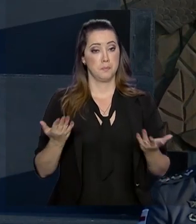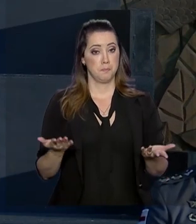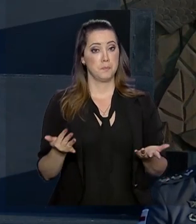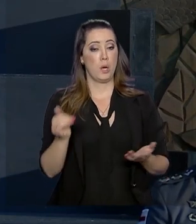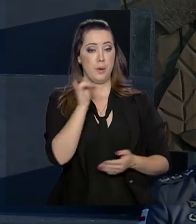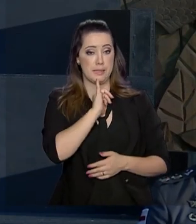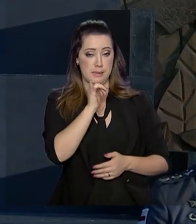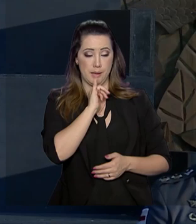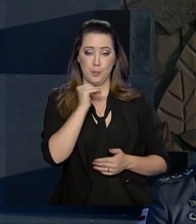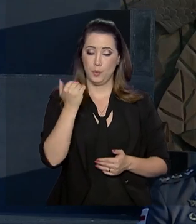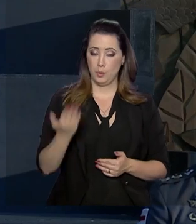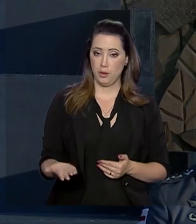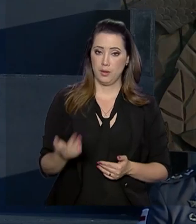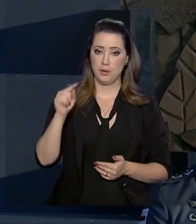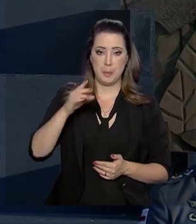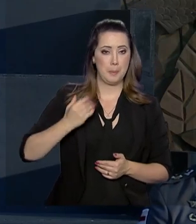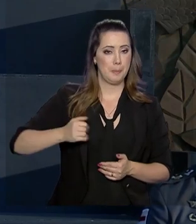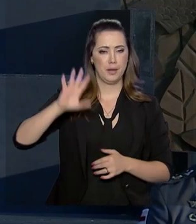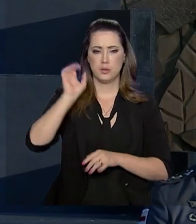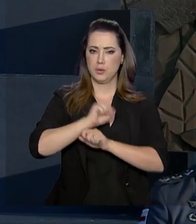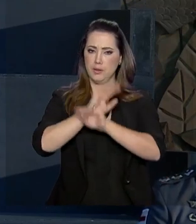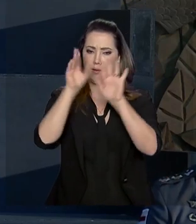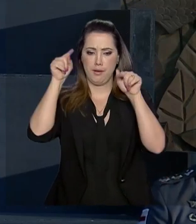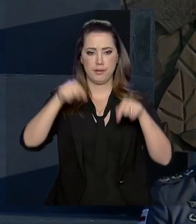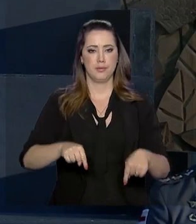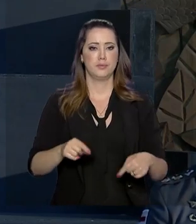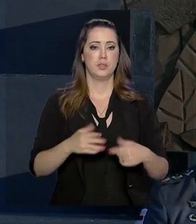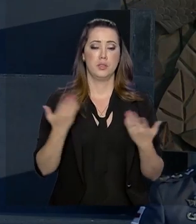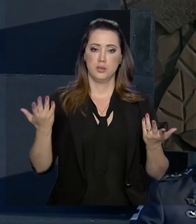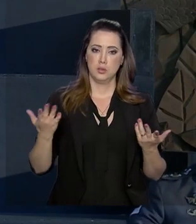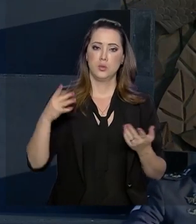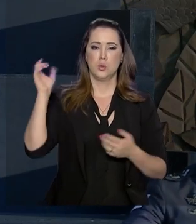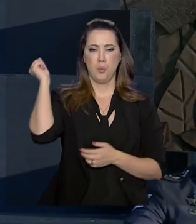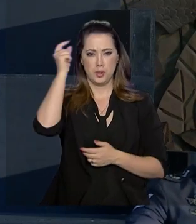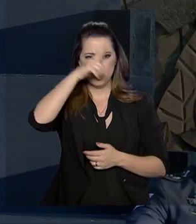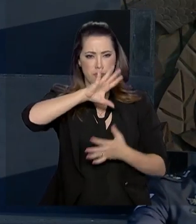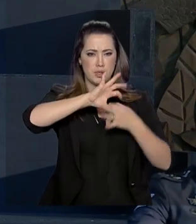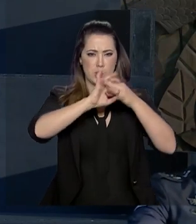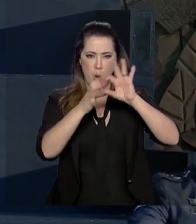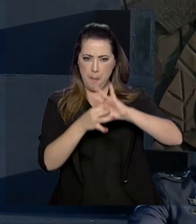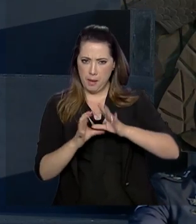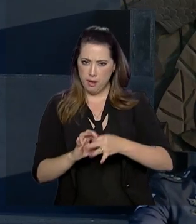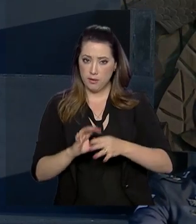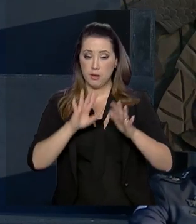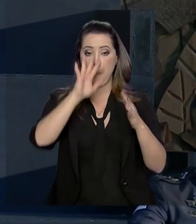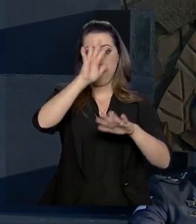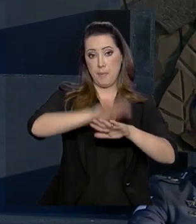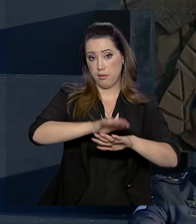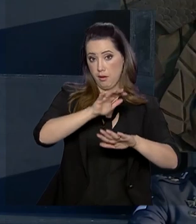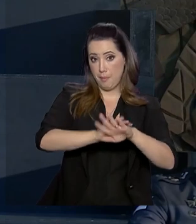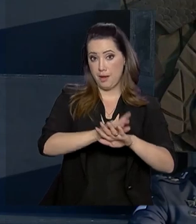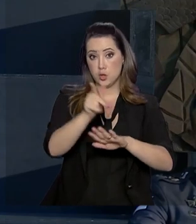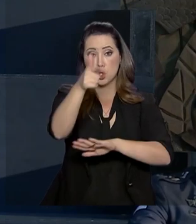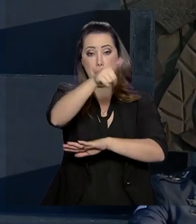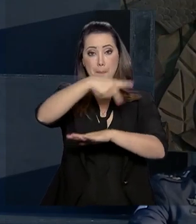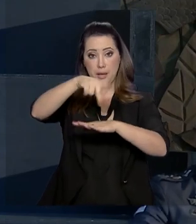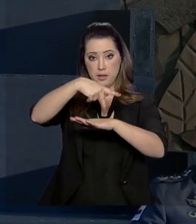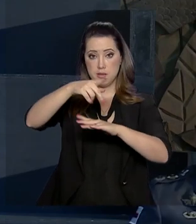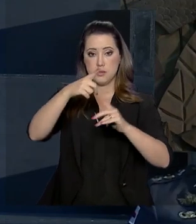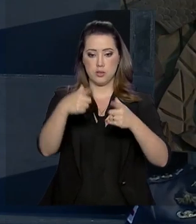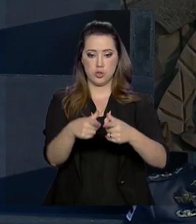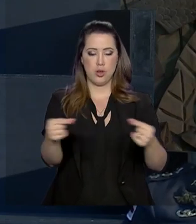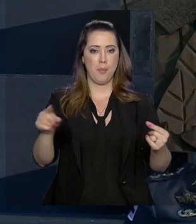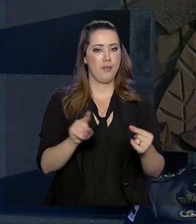exemplo disso está mais do que claro aqui. Numa difícil Olimpíada da Matemática, no Japão, vocês